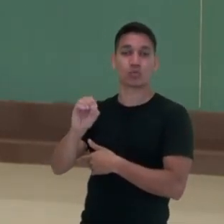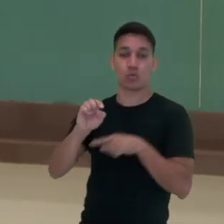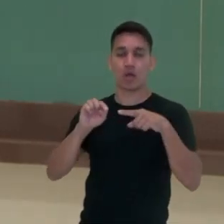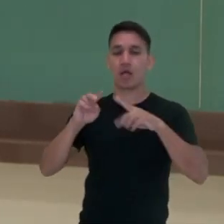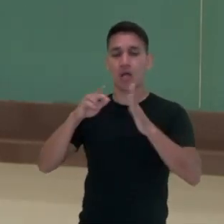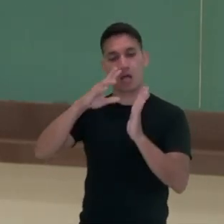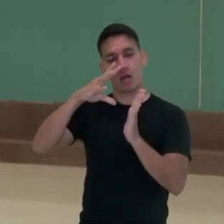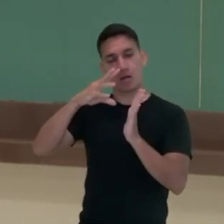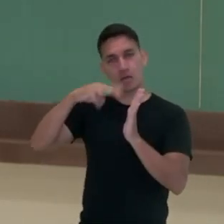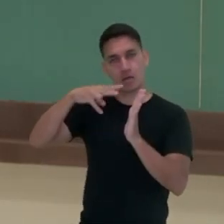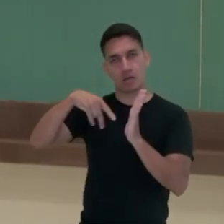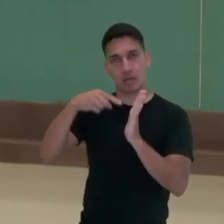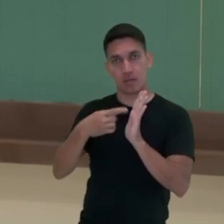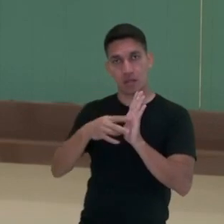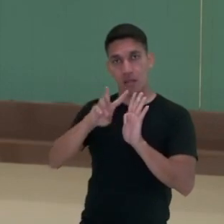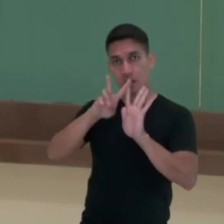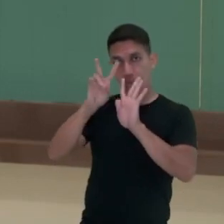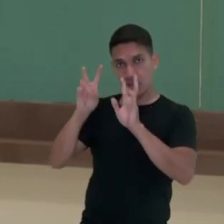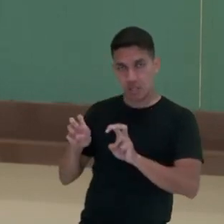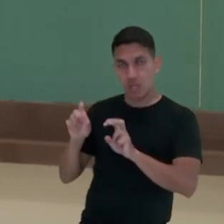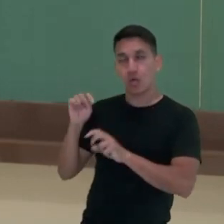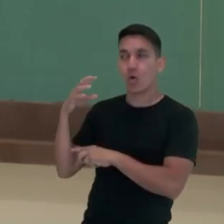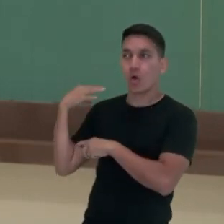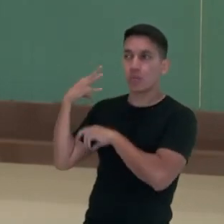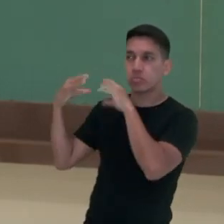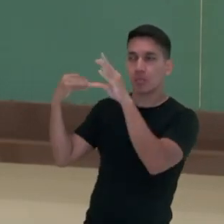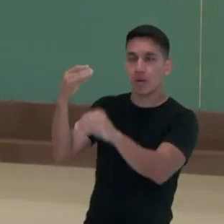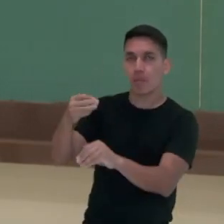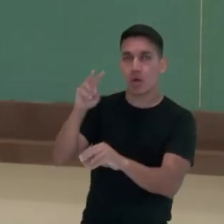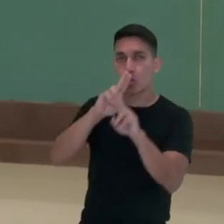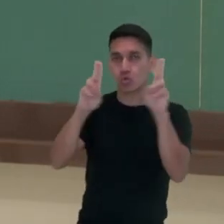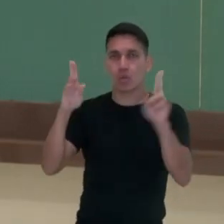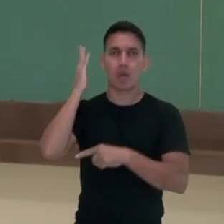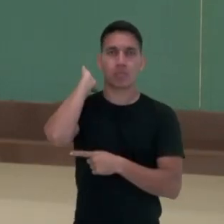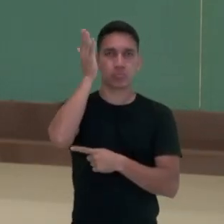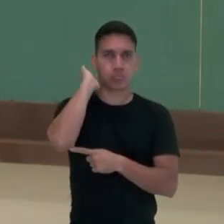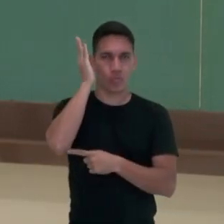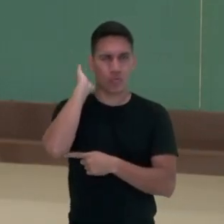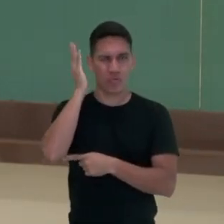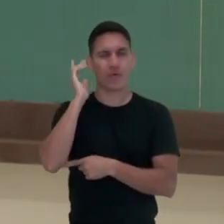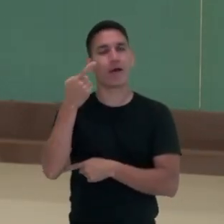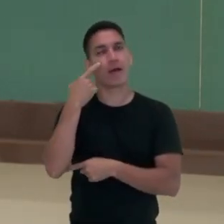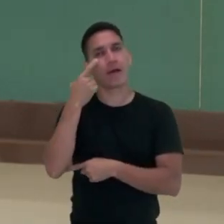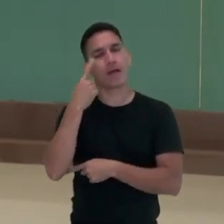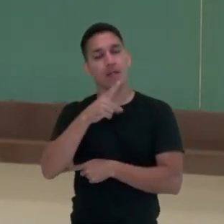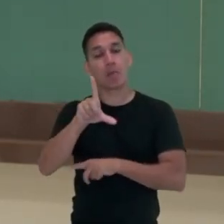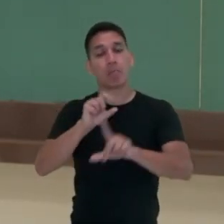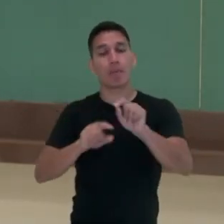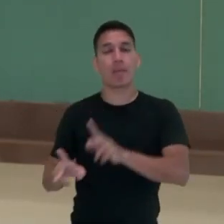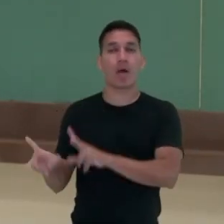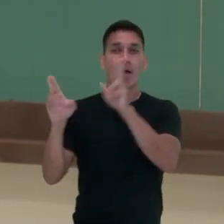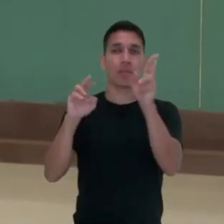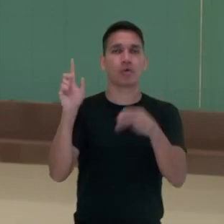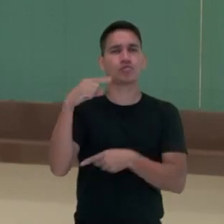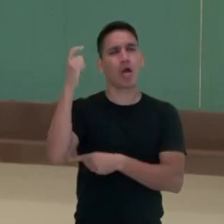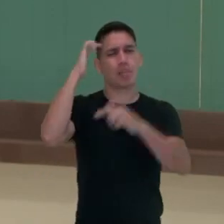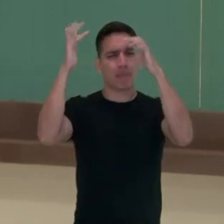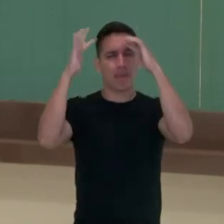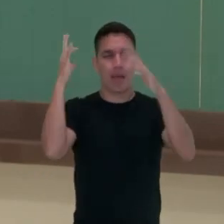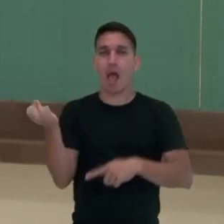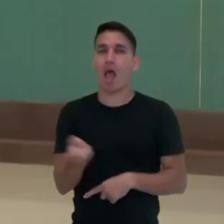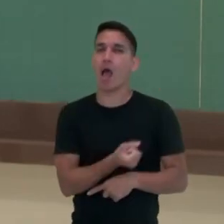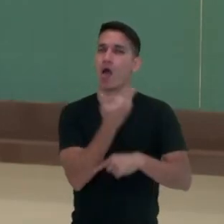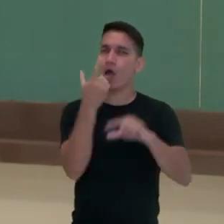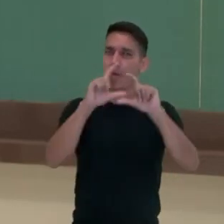nós vamos selecionar algumas frases, algumas falas dos personagens, para fazer a nossa reflexão e a nossa